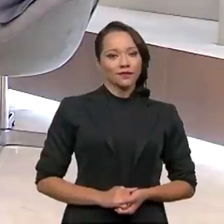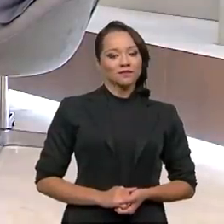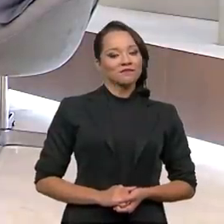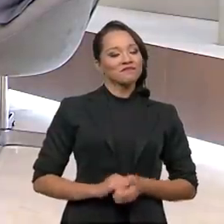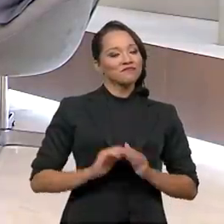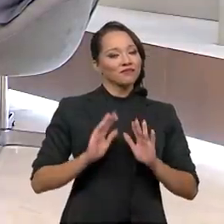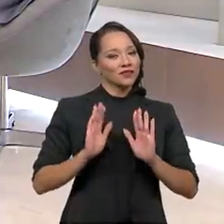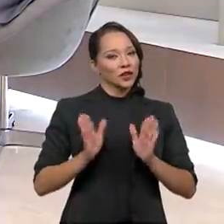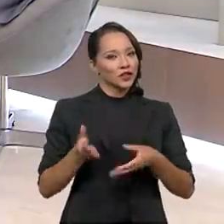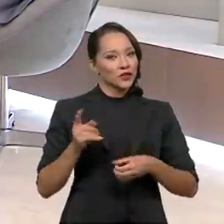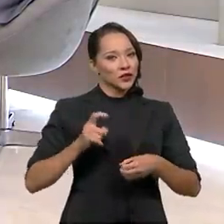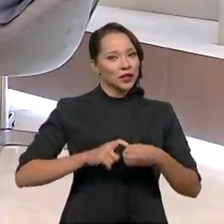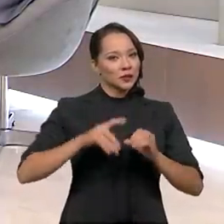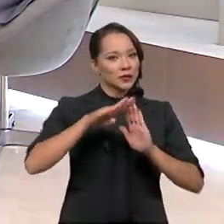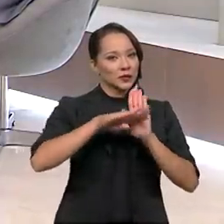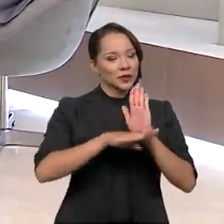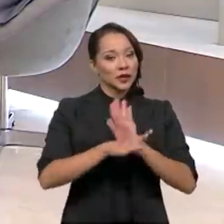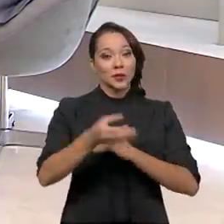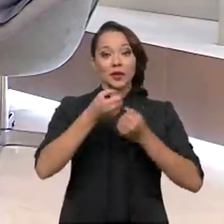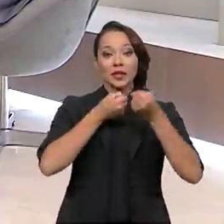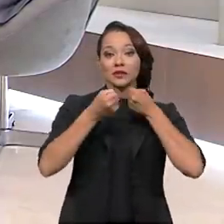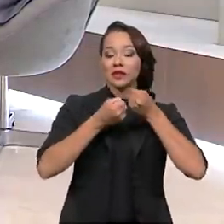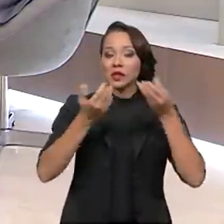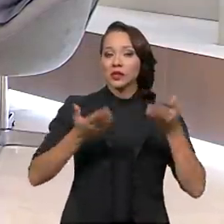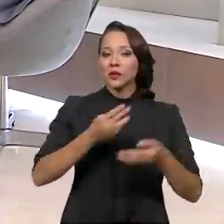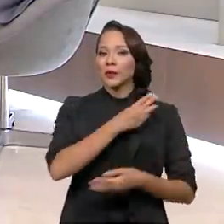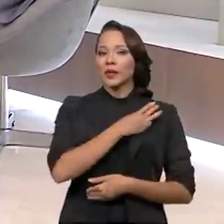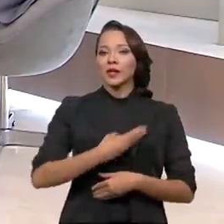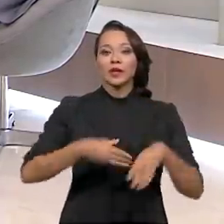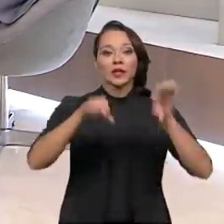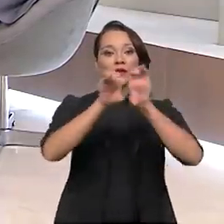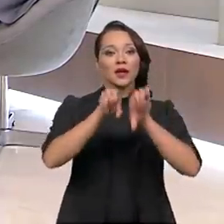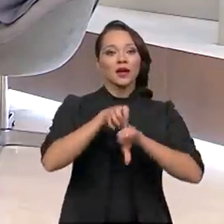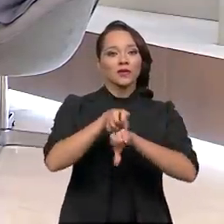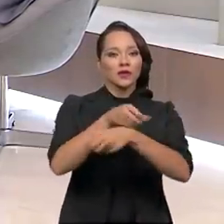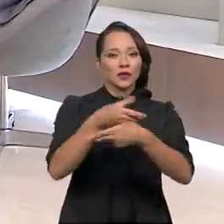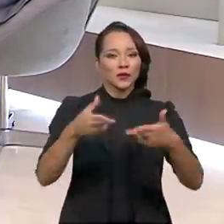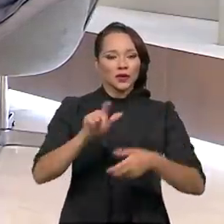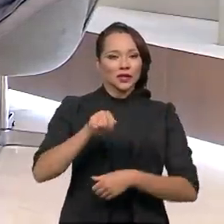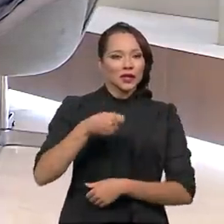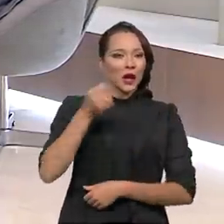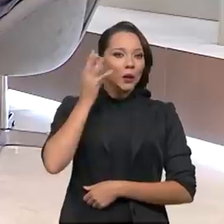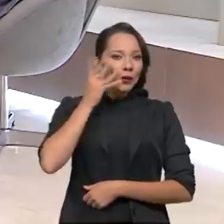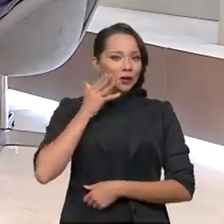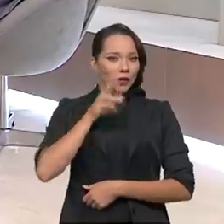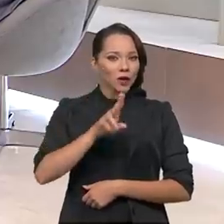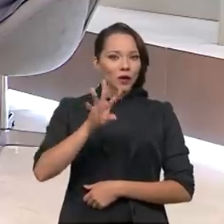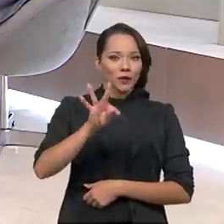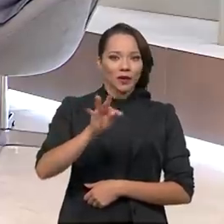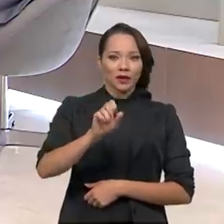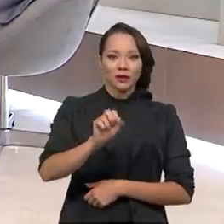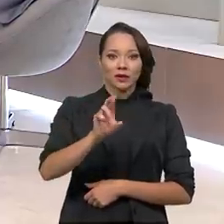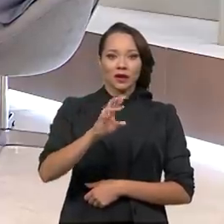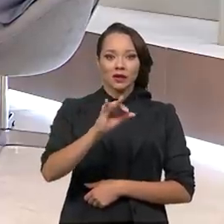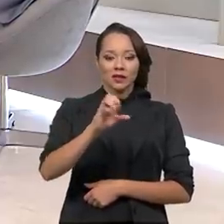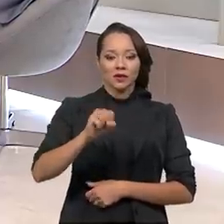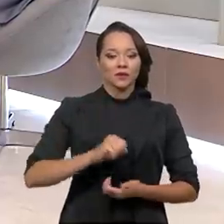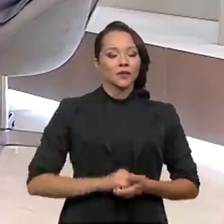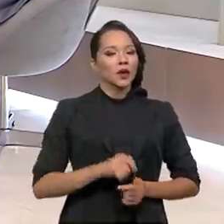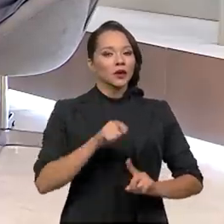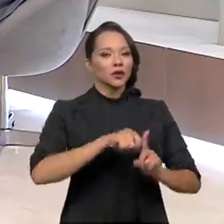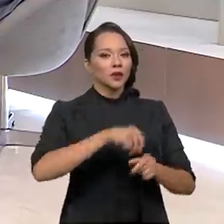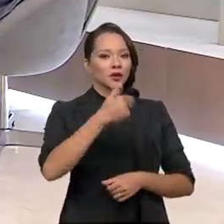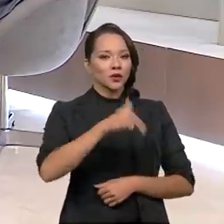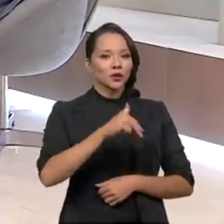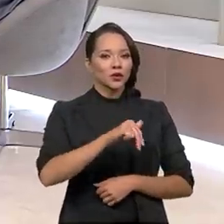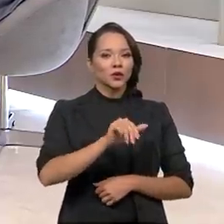Voltamos com o Brasil em pauta, o entrevistado é o ministro da Infraestrutura, Tarcísio Gomes de Freitas. Ministro, em outubro, Nova